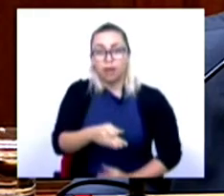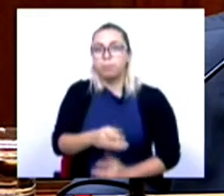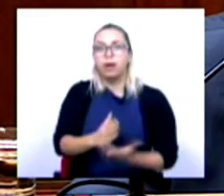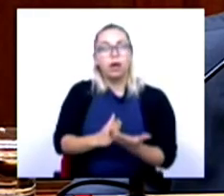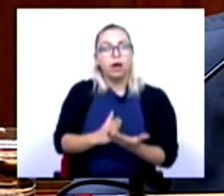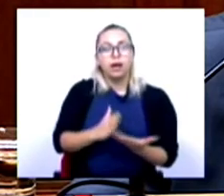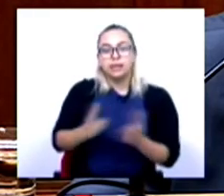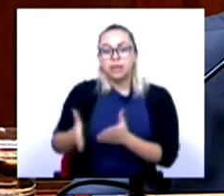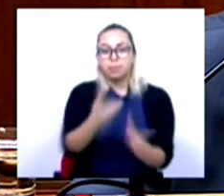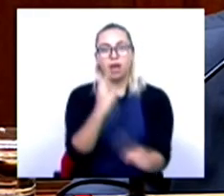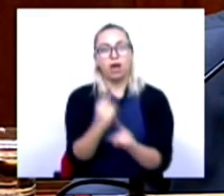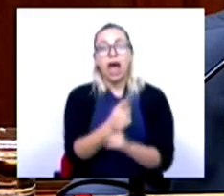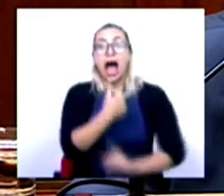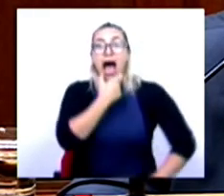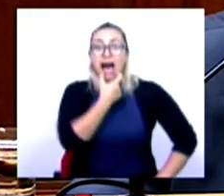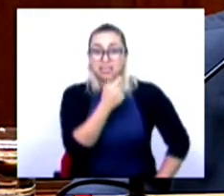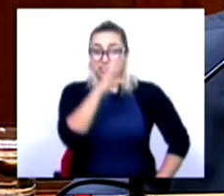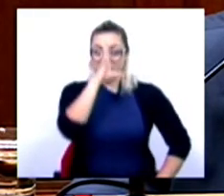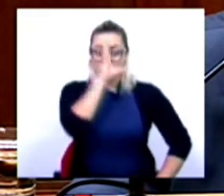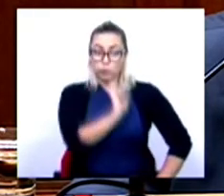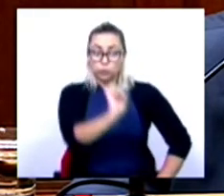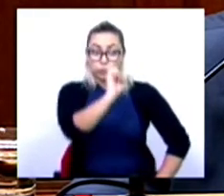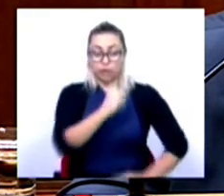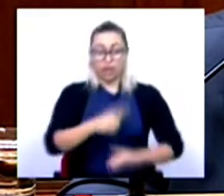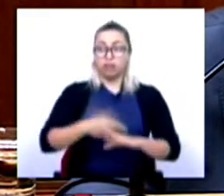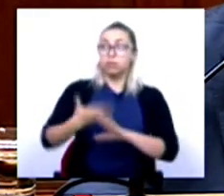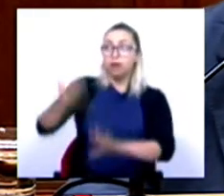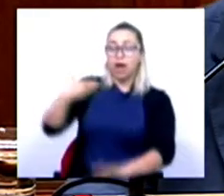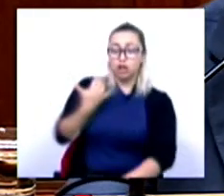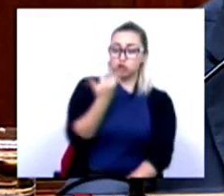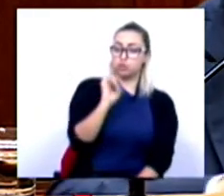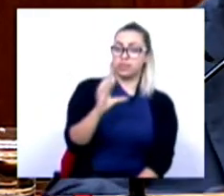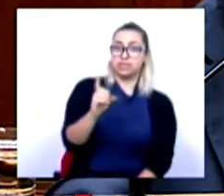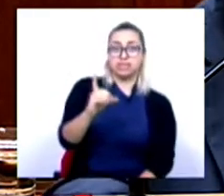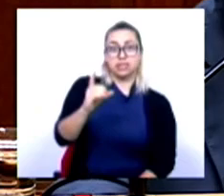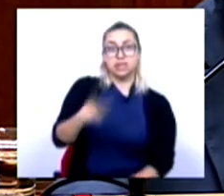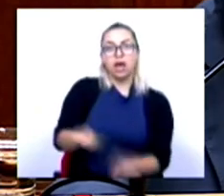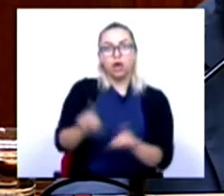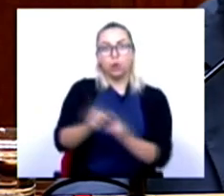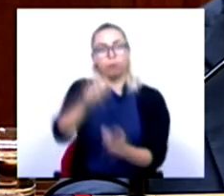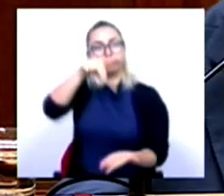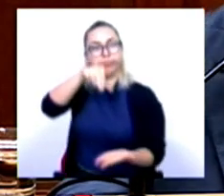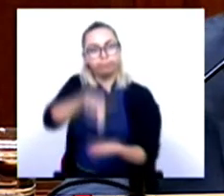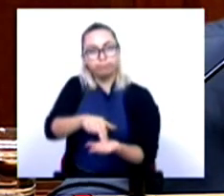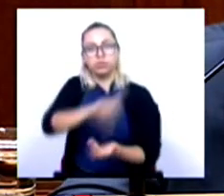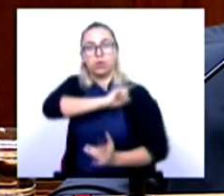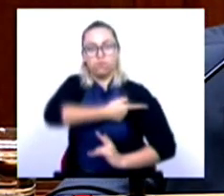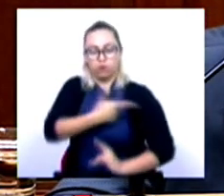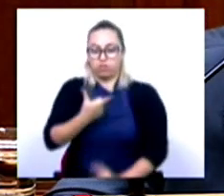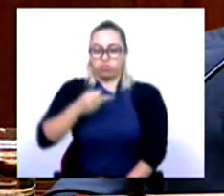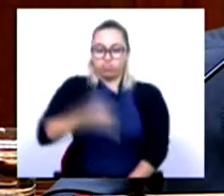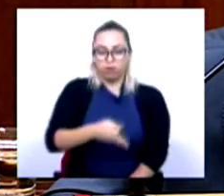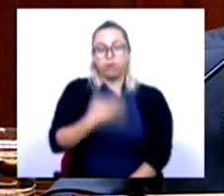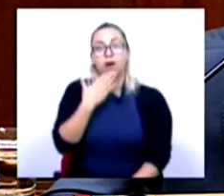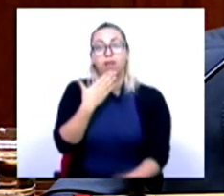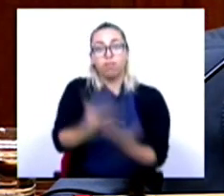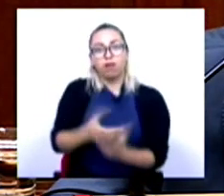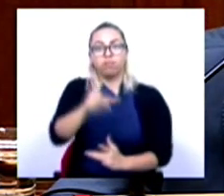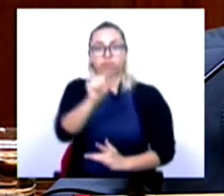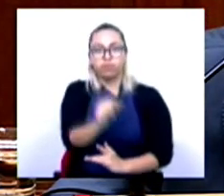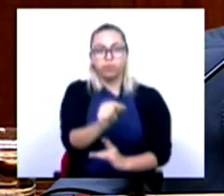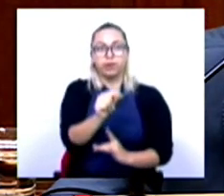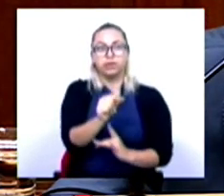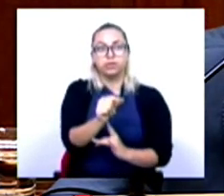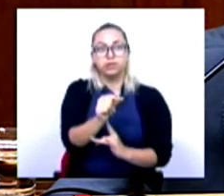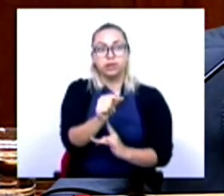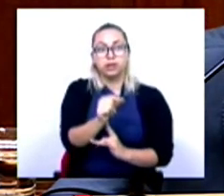caminho se o Estado não tivesse tido, já em 2016, a Previdência de tomar uma posição forte na TAPO e impor a TAPO ao